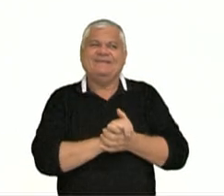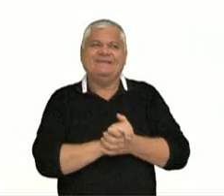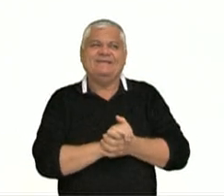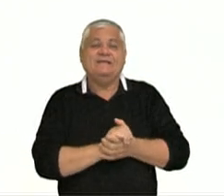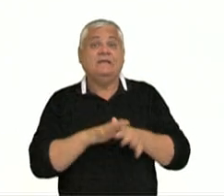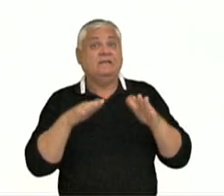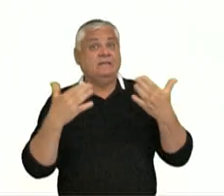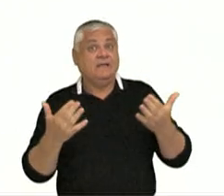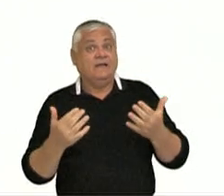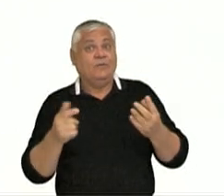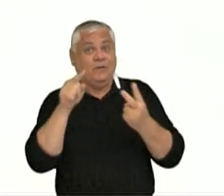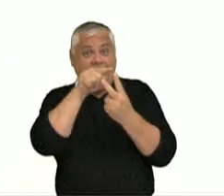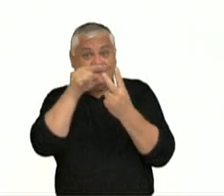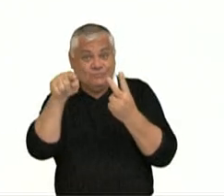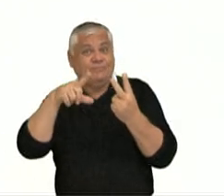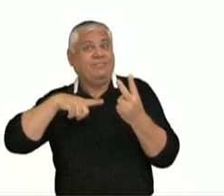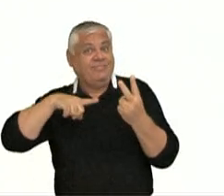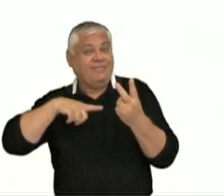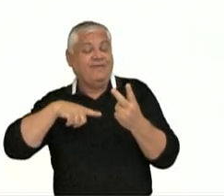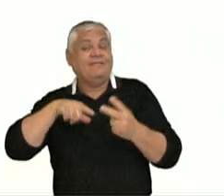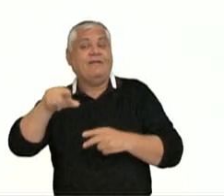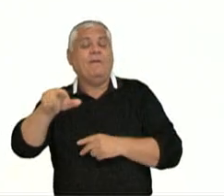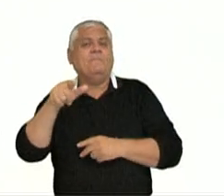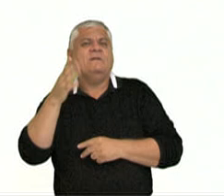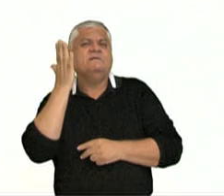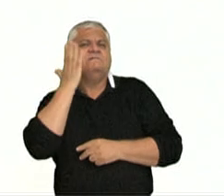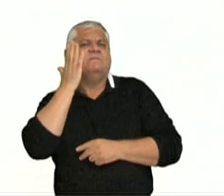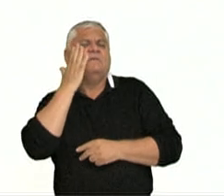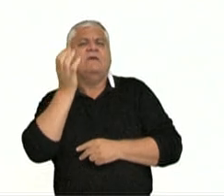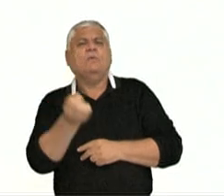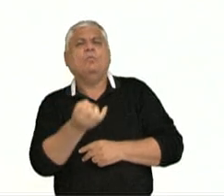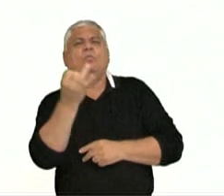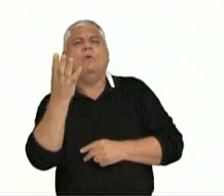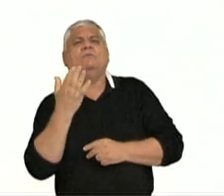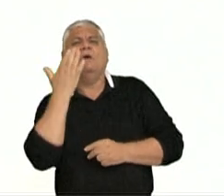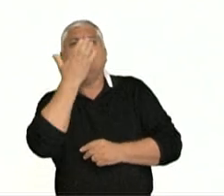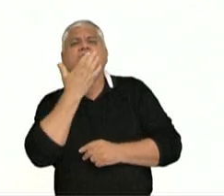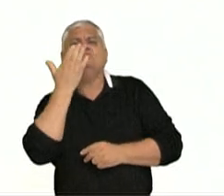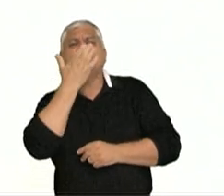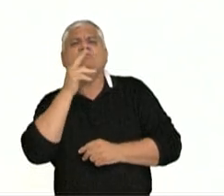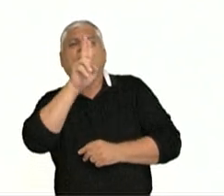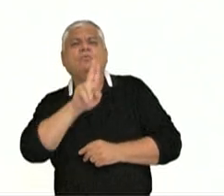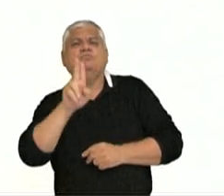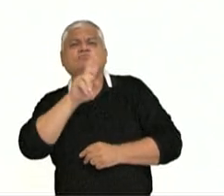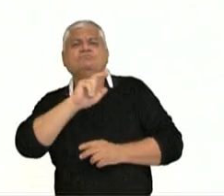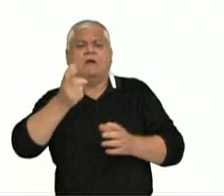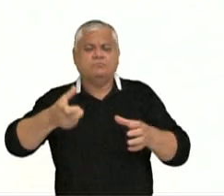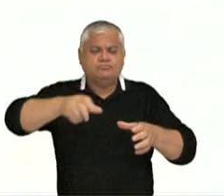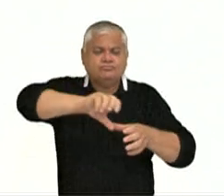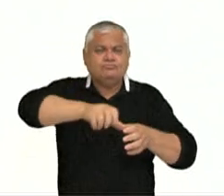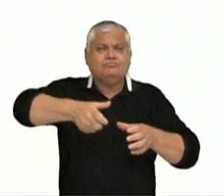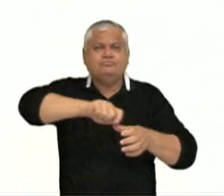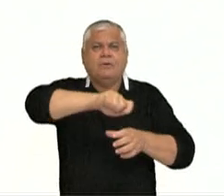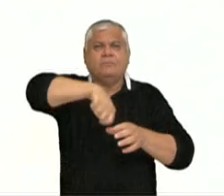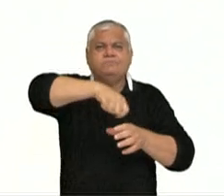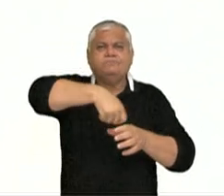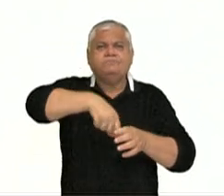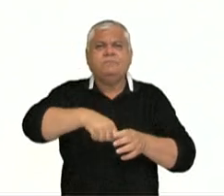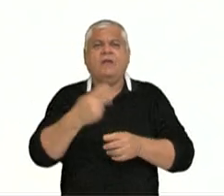Então, ela precisa saber quanto de açúcar ela vai utilizar para fazer as duas receitas.